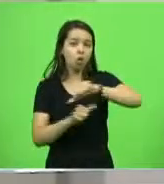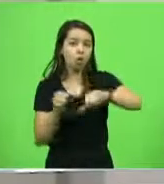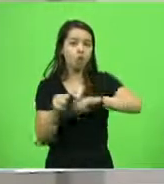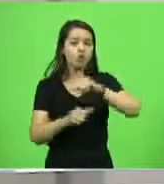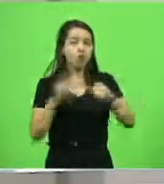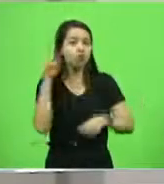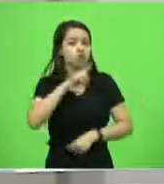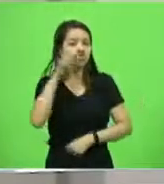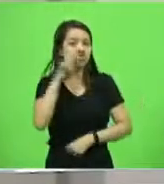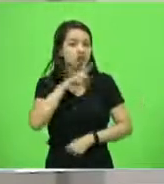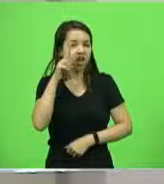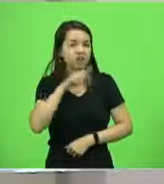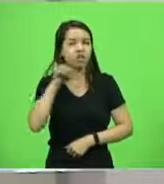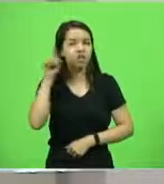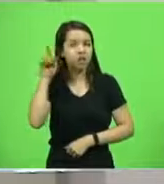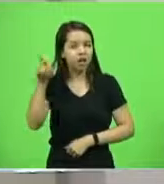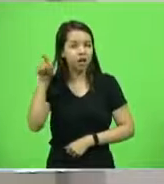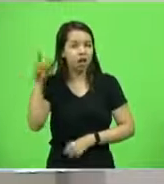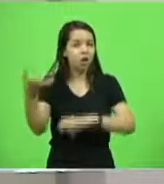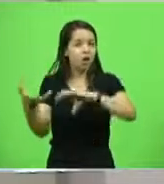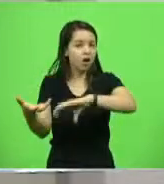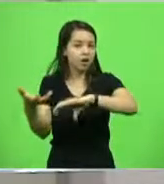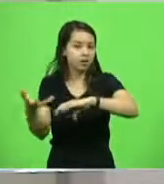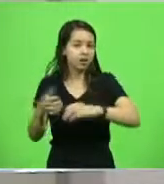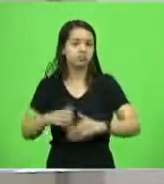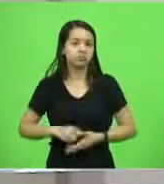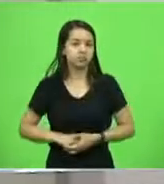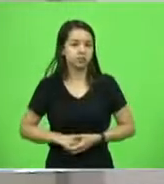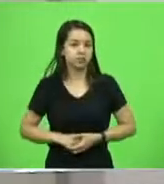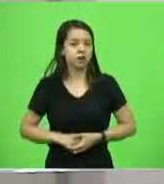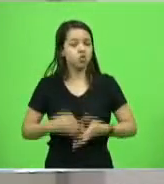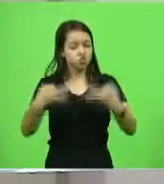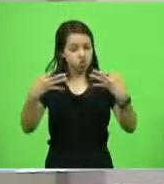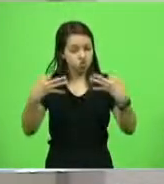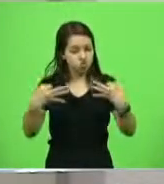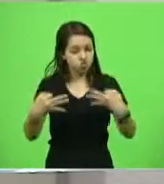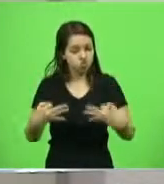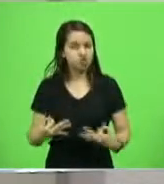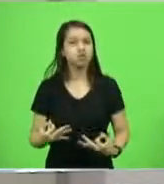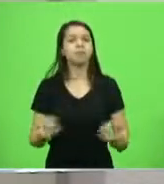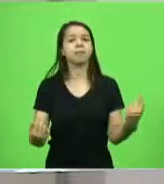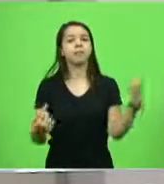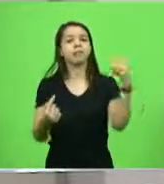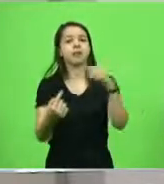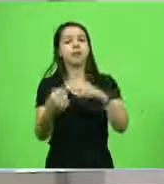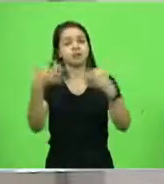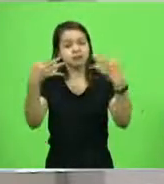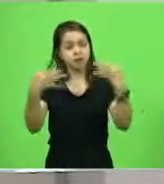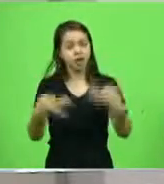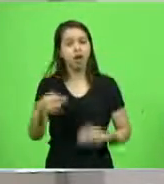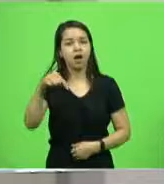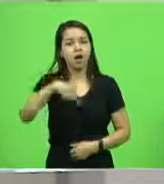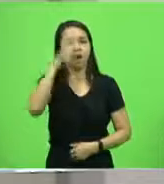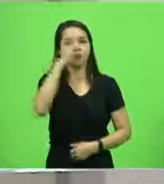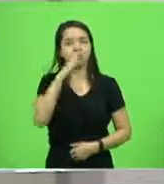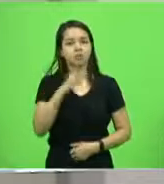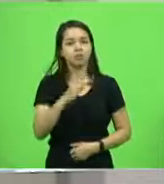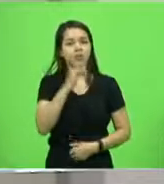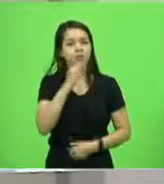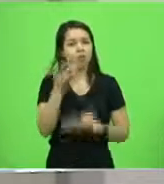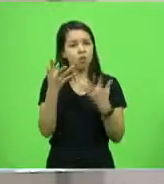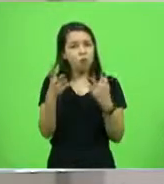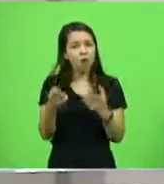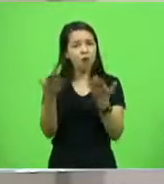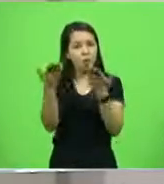Nacional para que a justiça possa ser aplicada no Brasil e casos como esse de um criminoso que executou